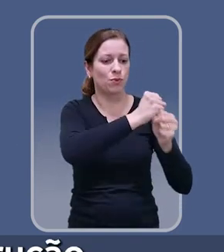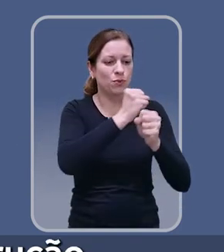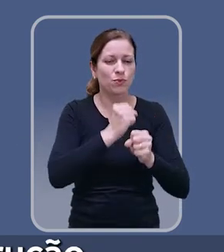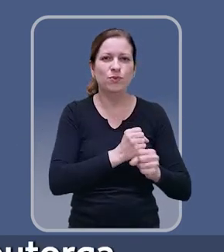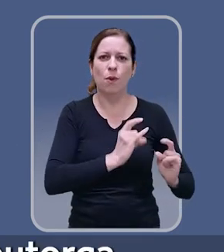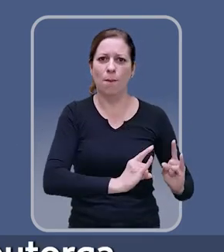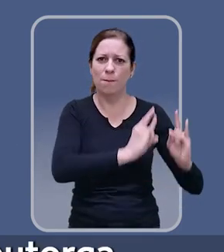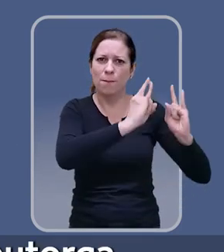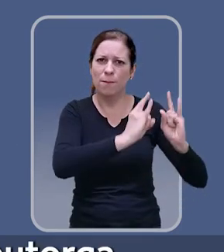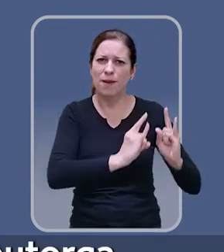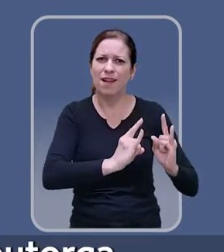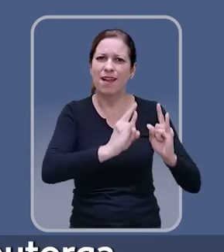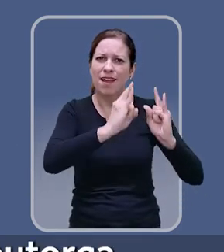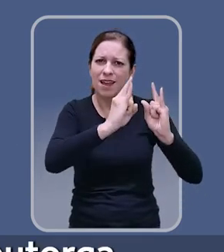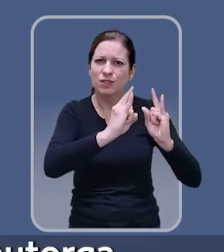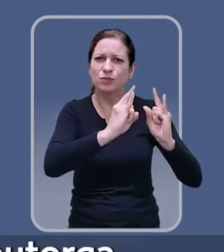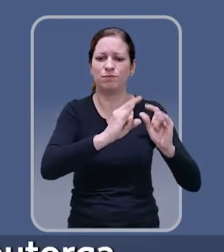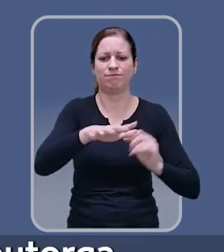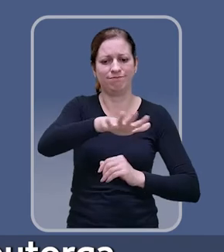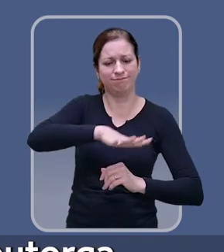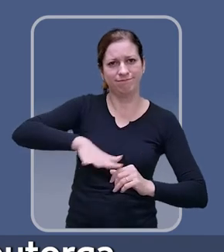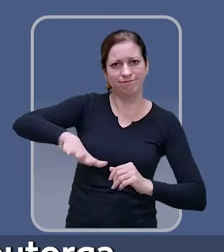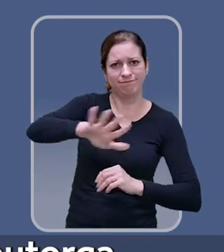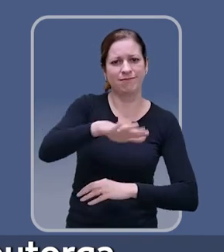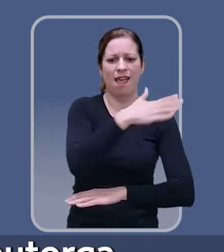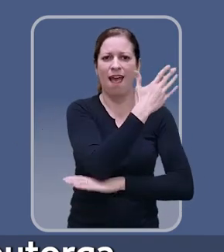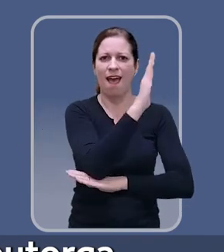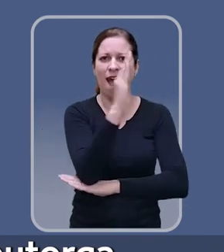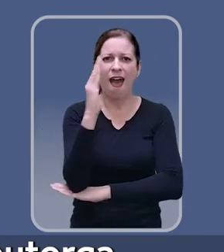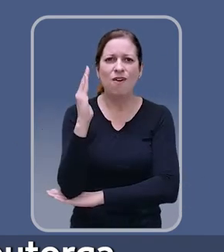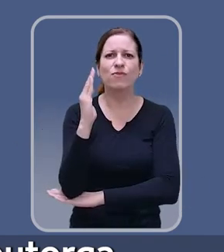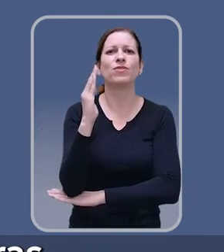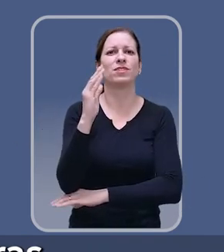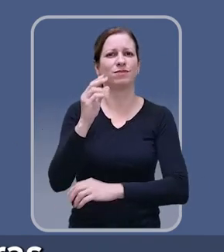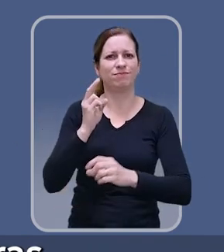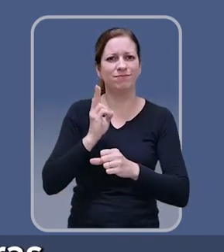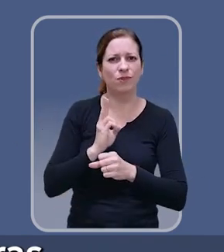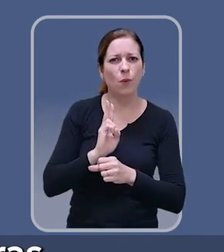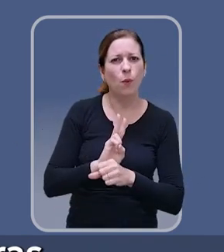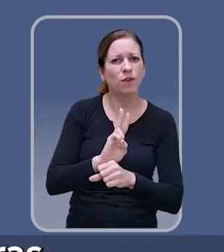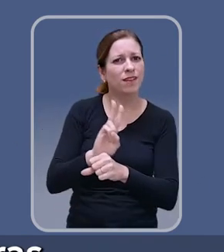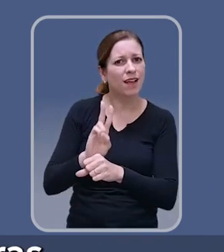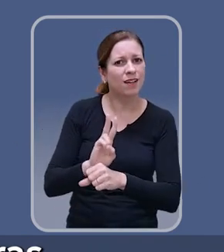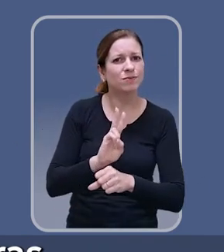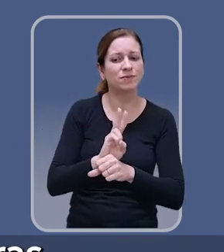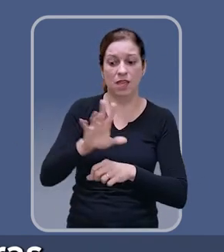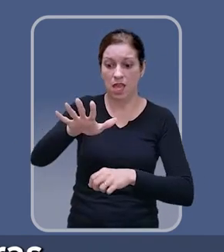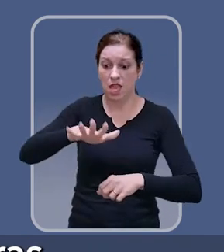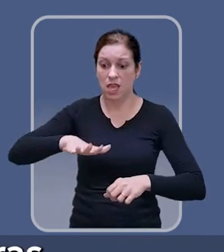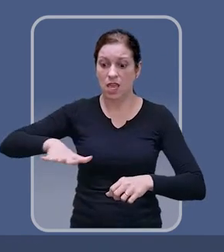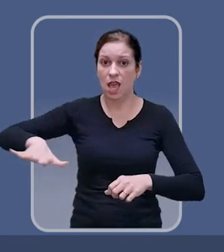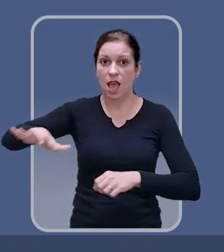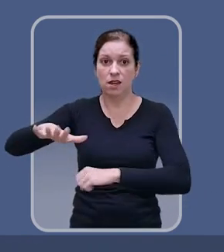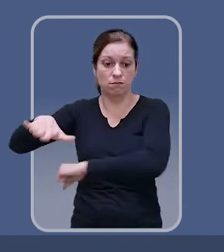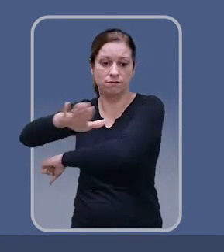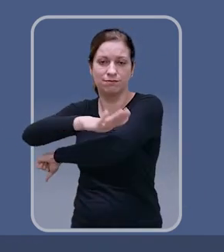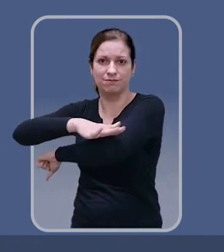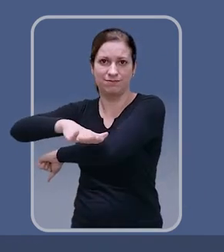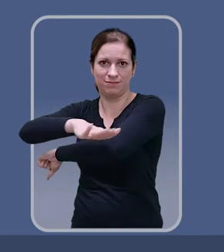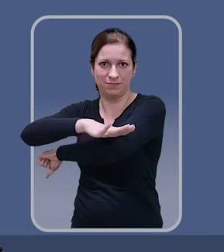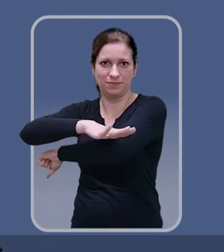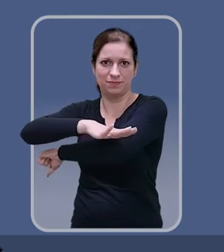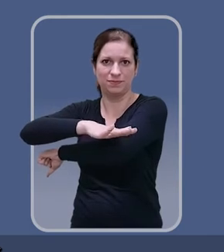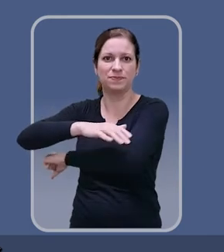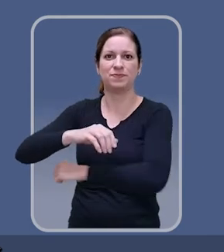construção, desde que se invista através de uma autorga, um investimento em infraestruturas, um investimento em